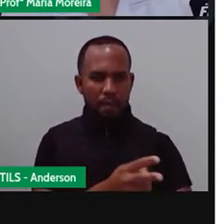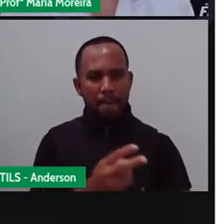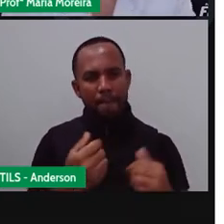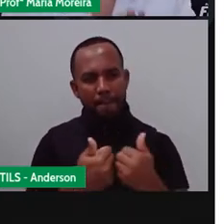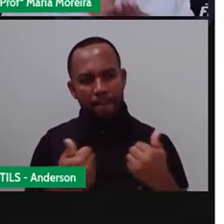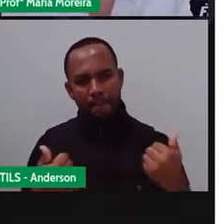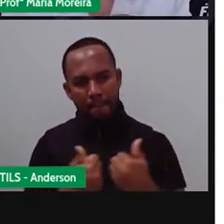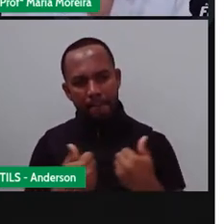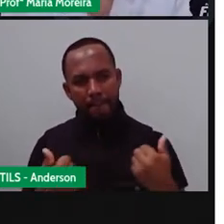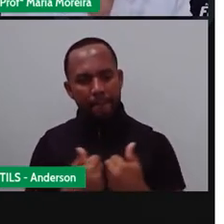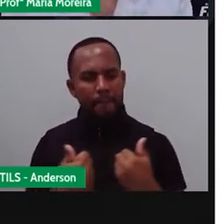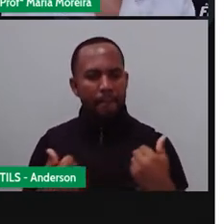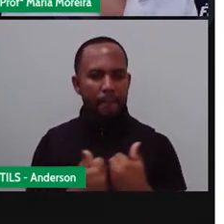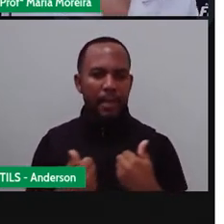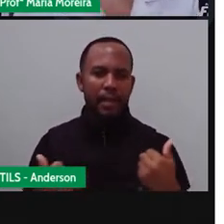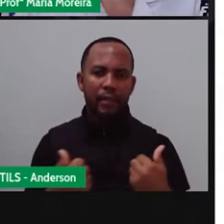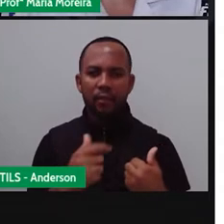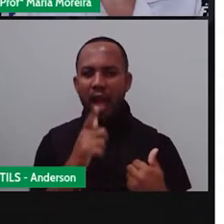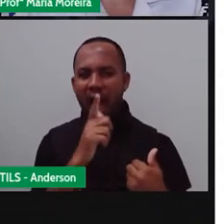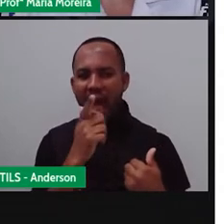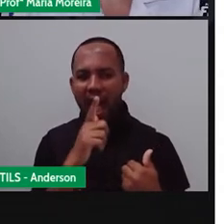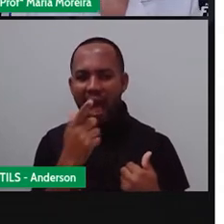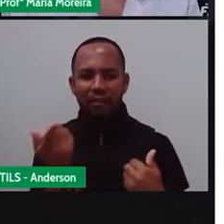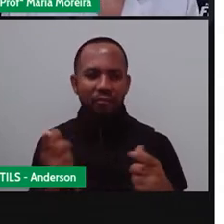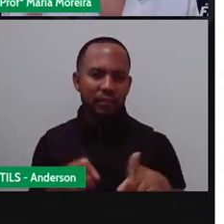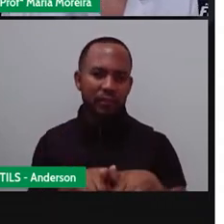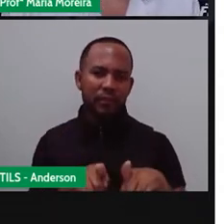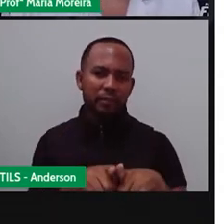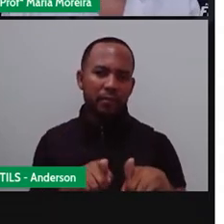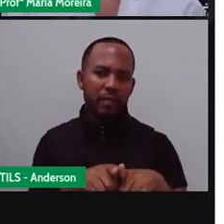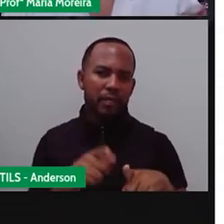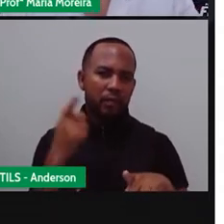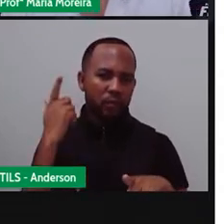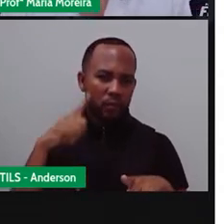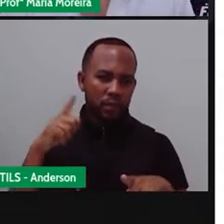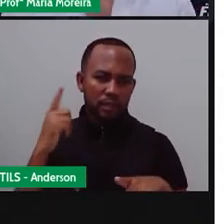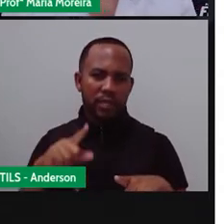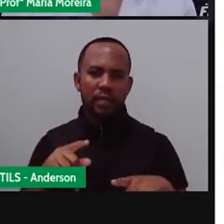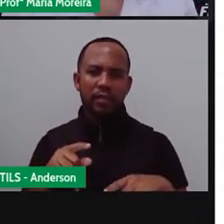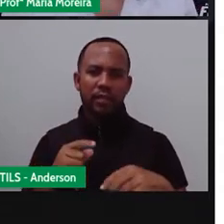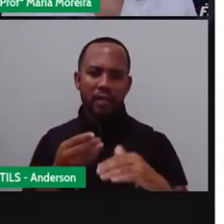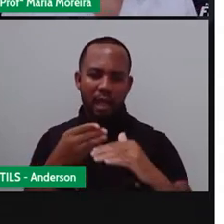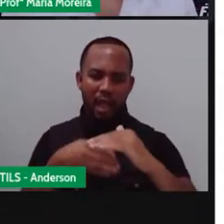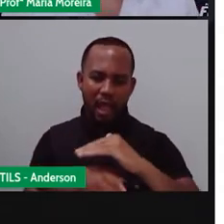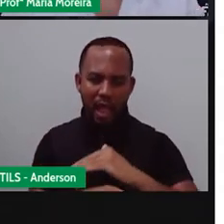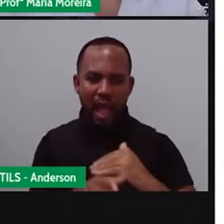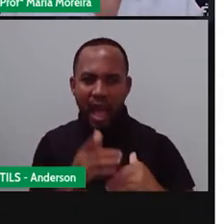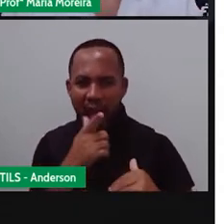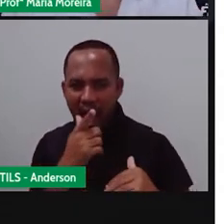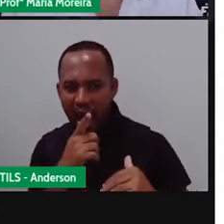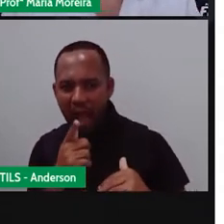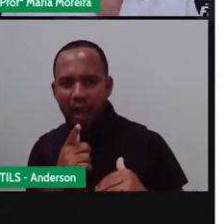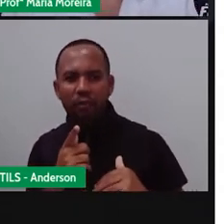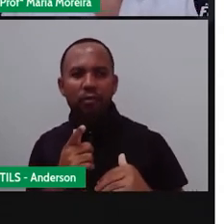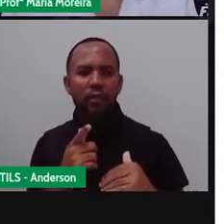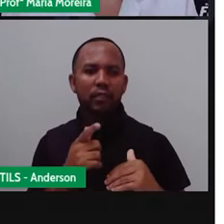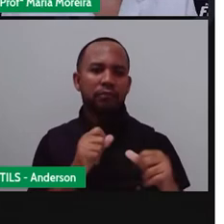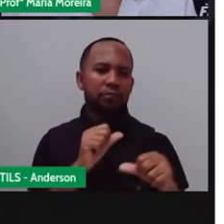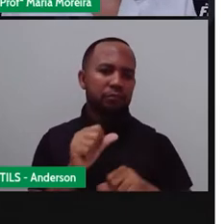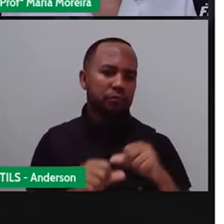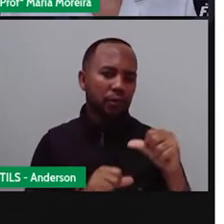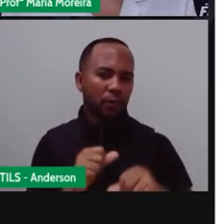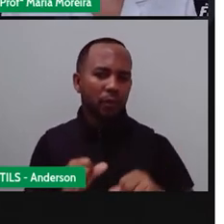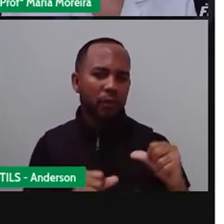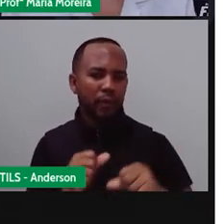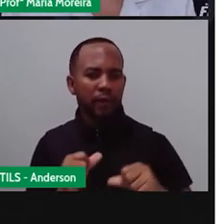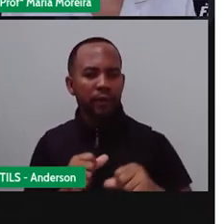Então, o réptil aí, ele consegue transitar entre a água e a terra. Ele tem a respiração pulmonar, o que